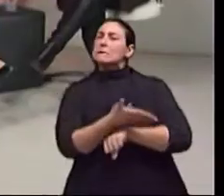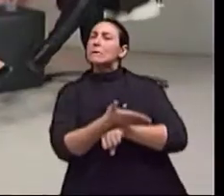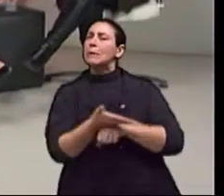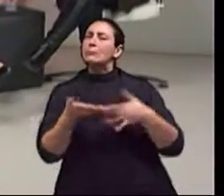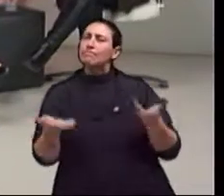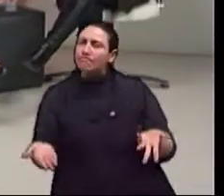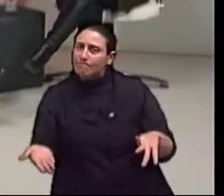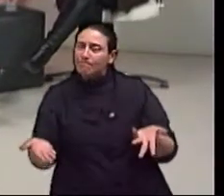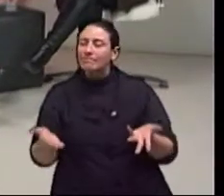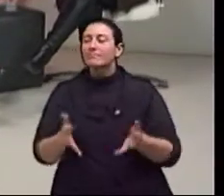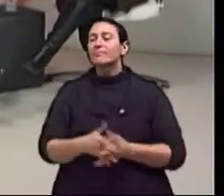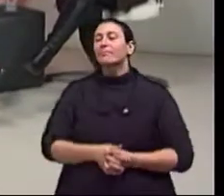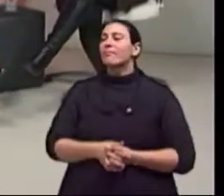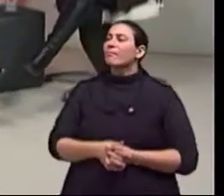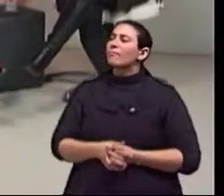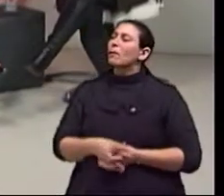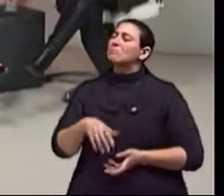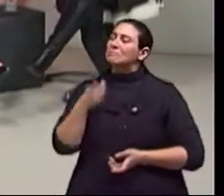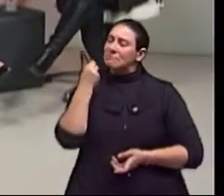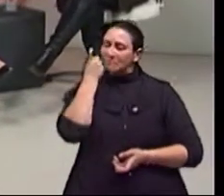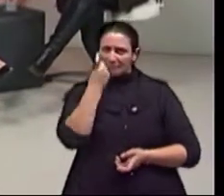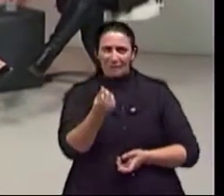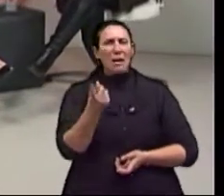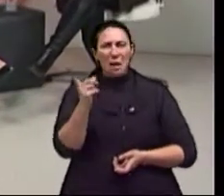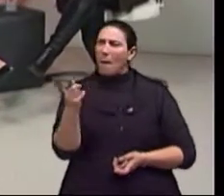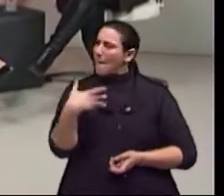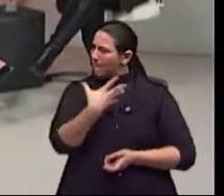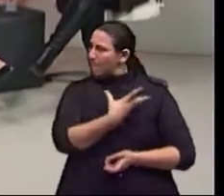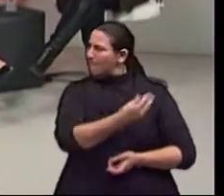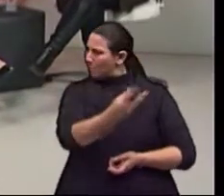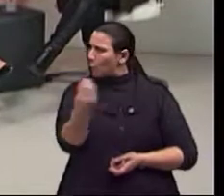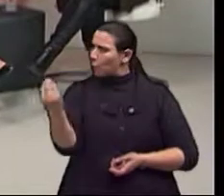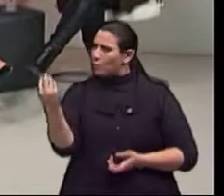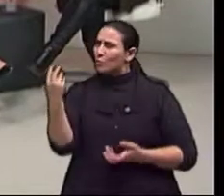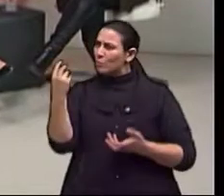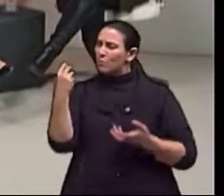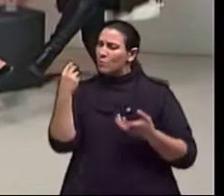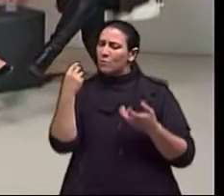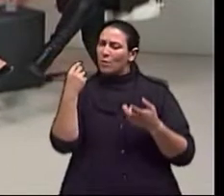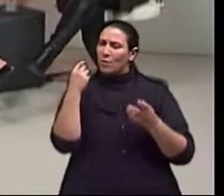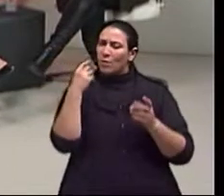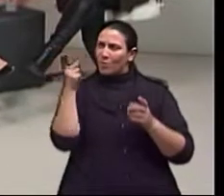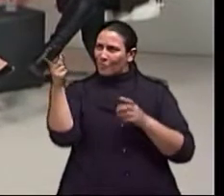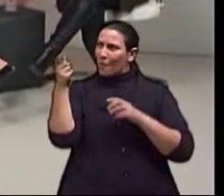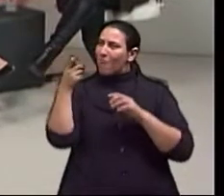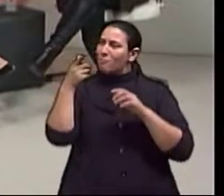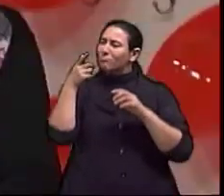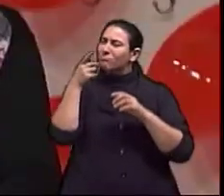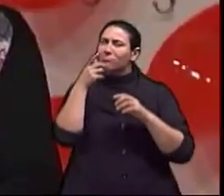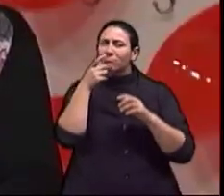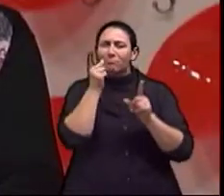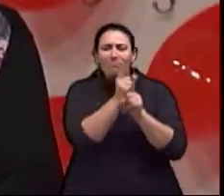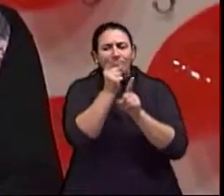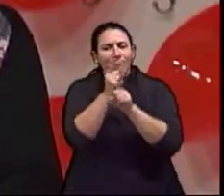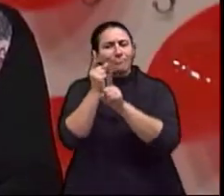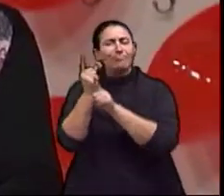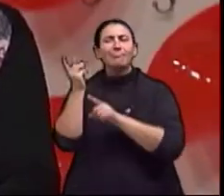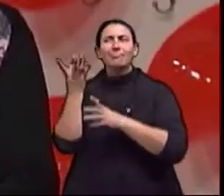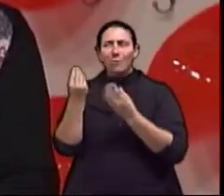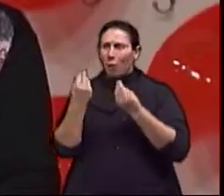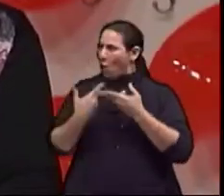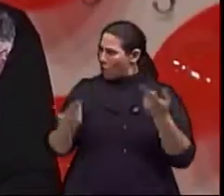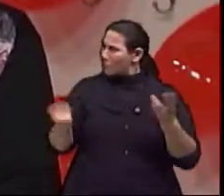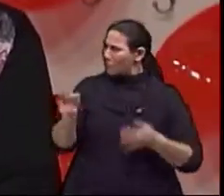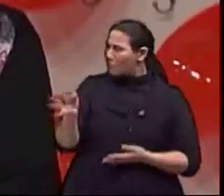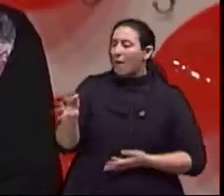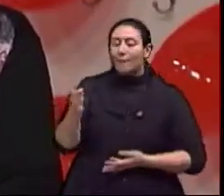Iracema, nessa caminhada, muitas descobertas para quem participava, né? Com certeza, muitas descobertas, além